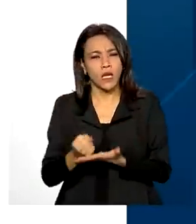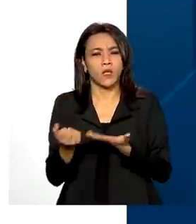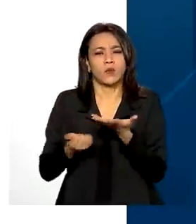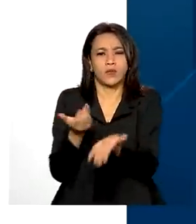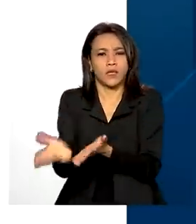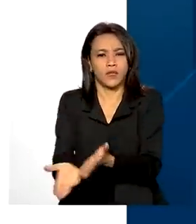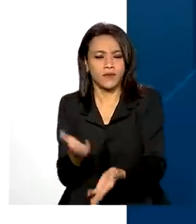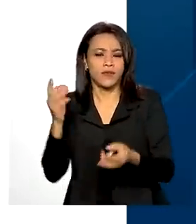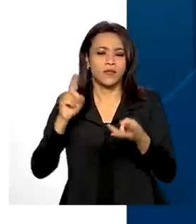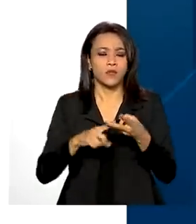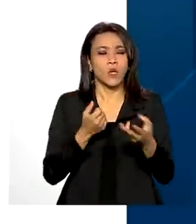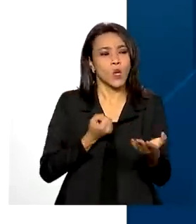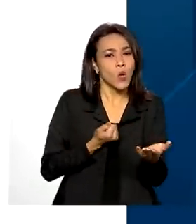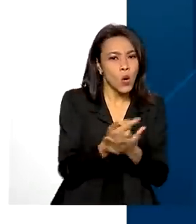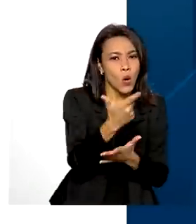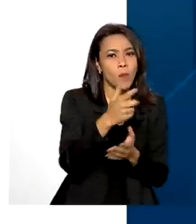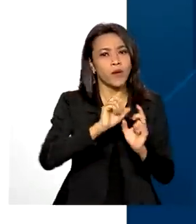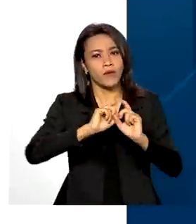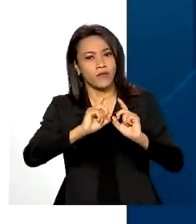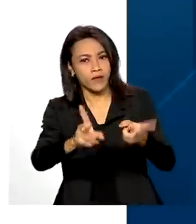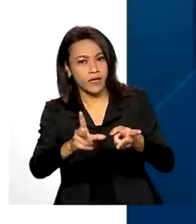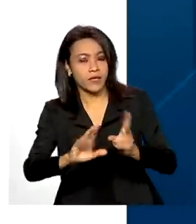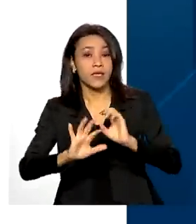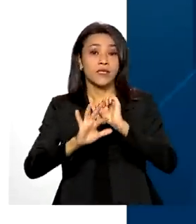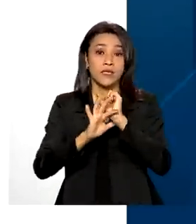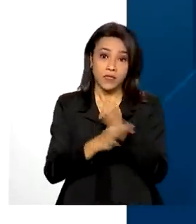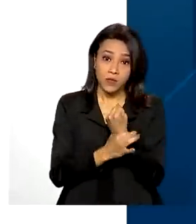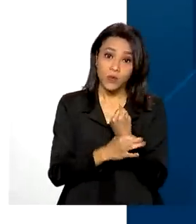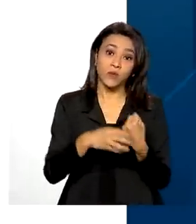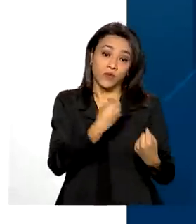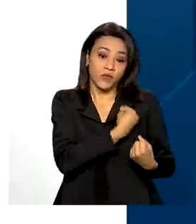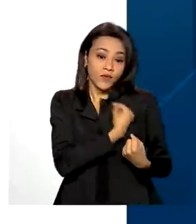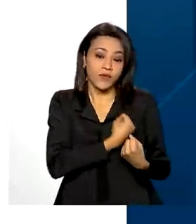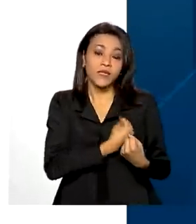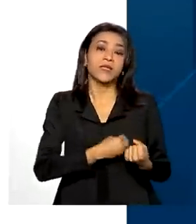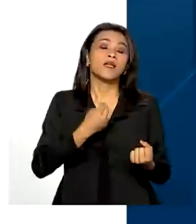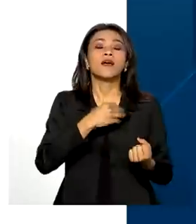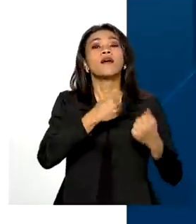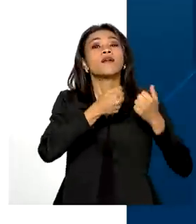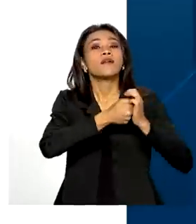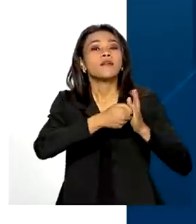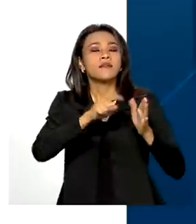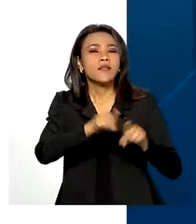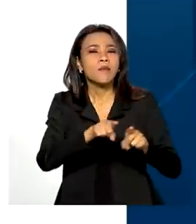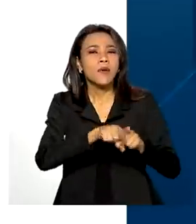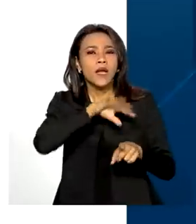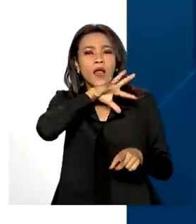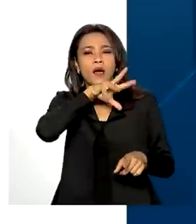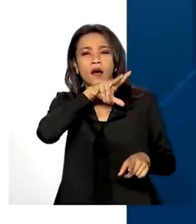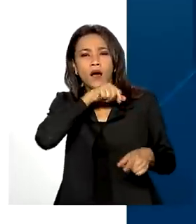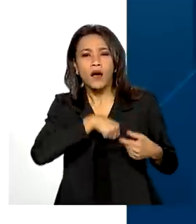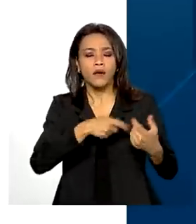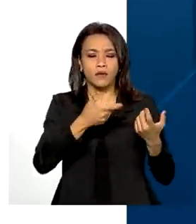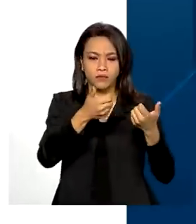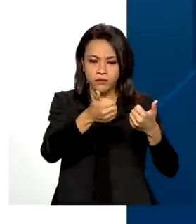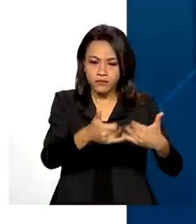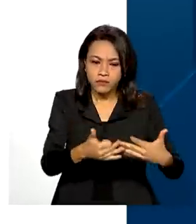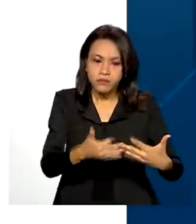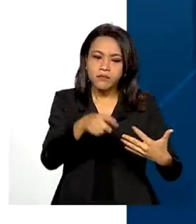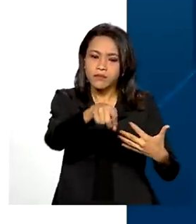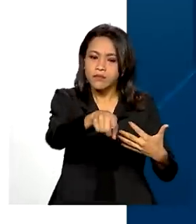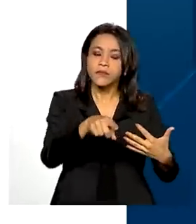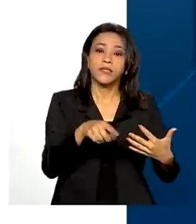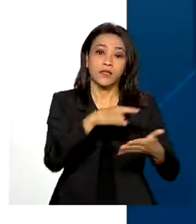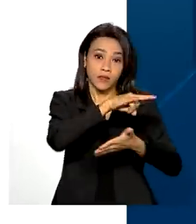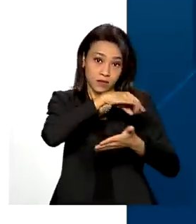serviço, de compra e venda, seguro de vida e declarações de imposto de renda. A plataforma gov.br disponibiliza